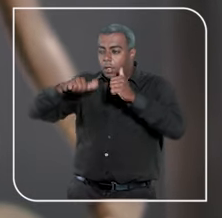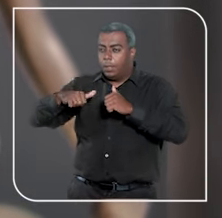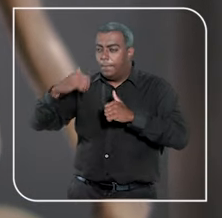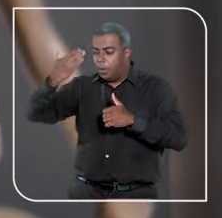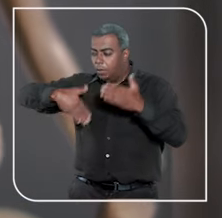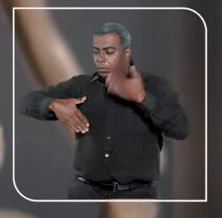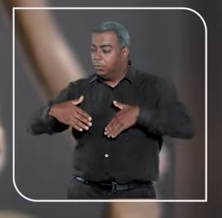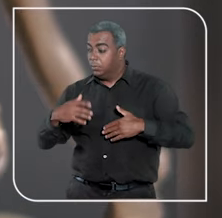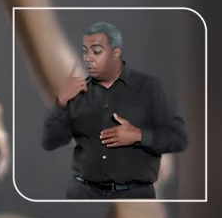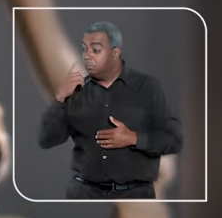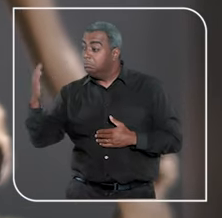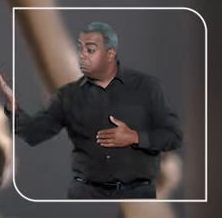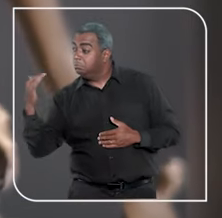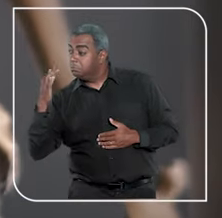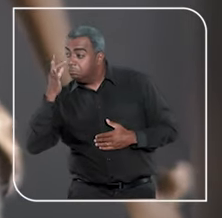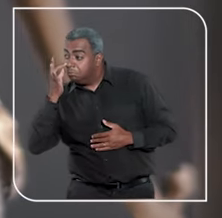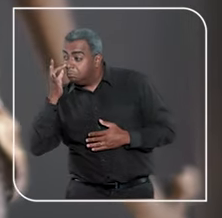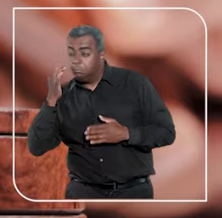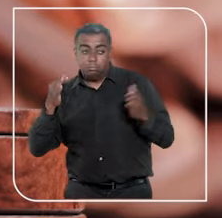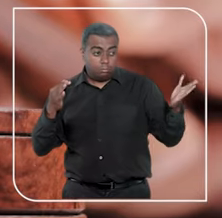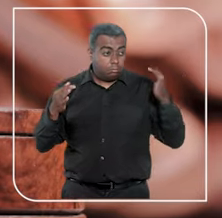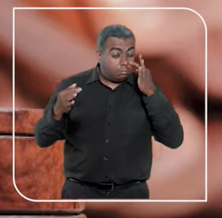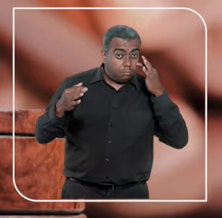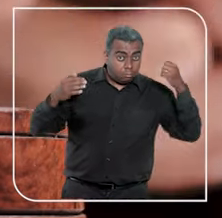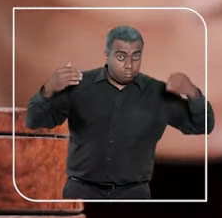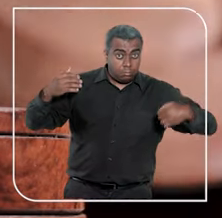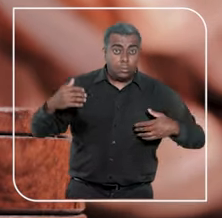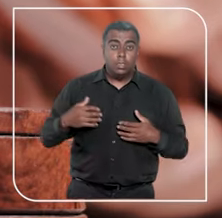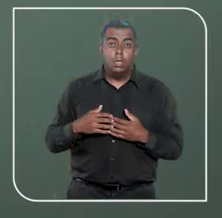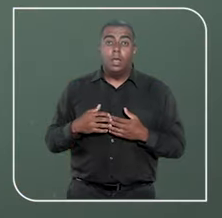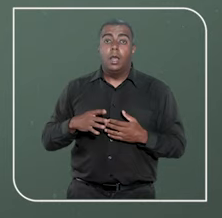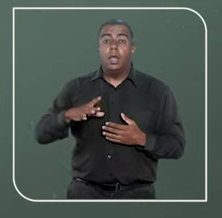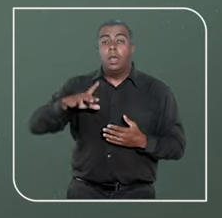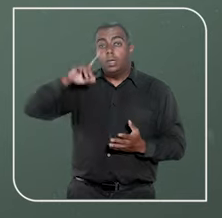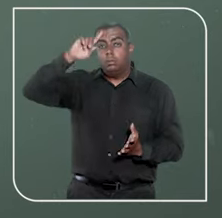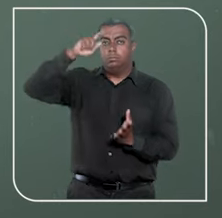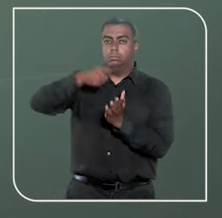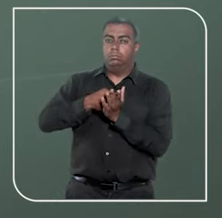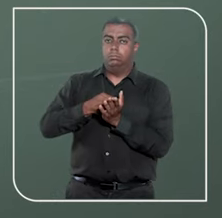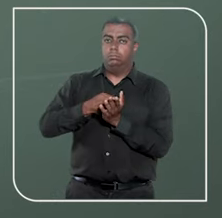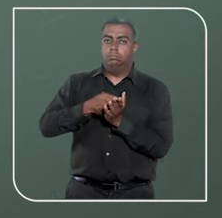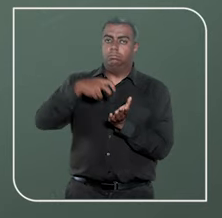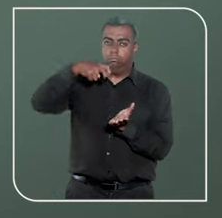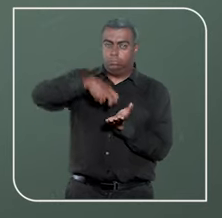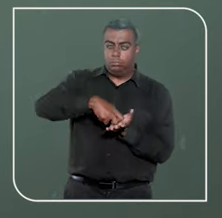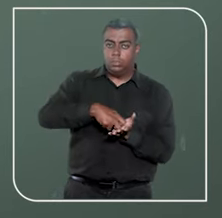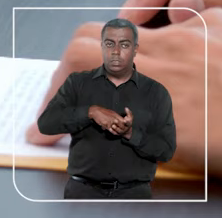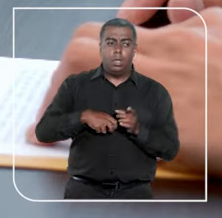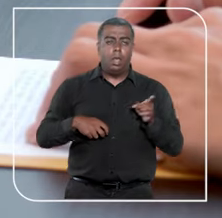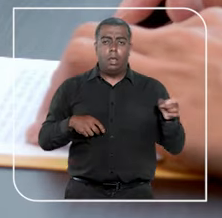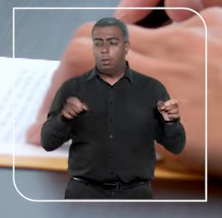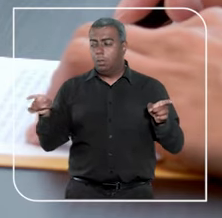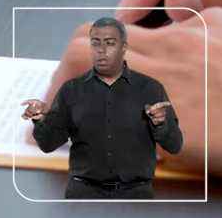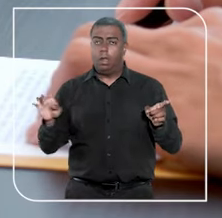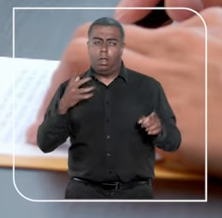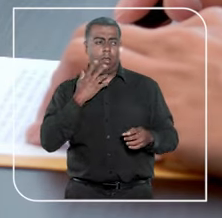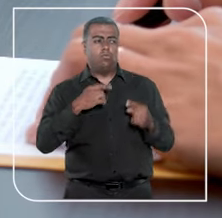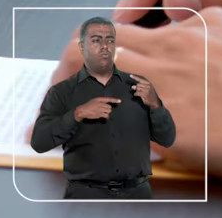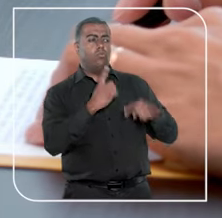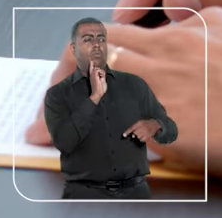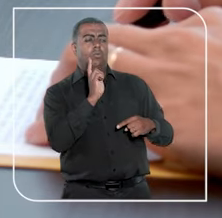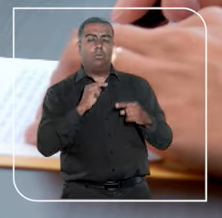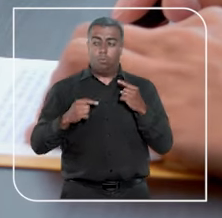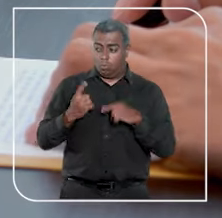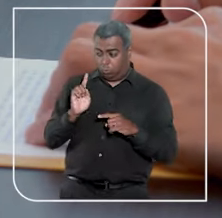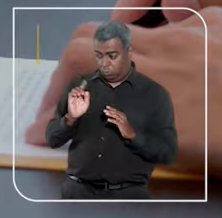análise das provas e coleta de testemunhos, o juiz expedirá uma decisão chamada de sentença. Se uma das partes não